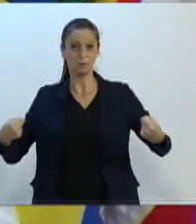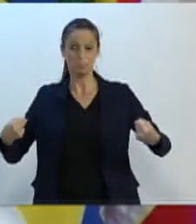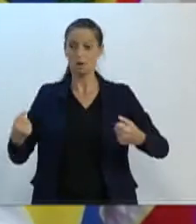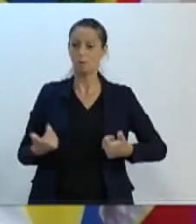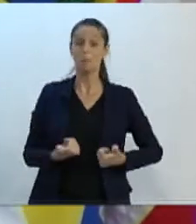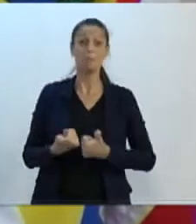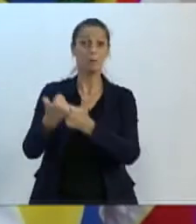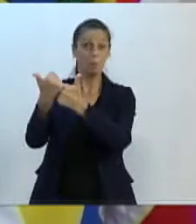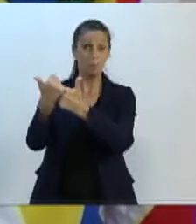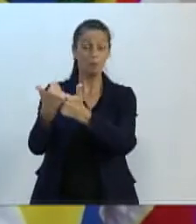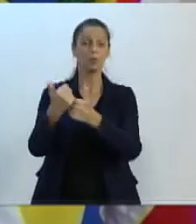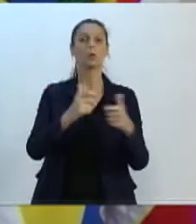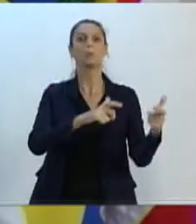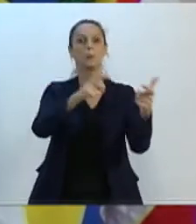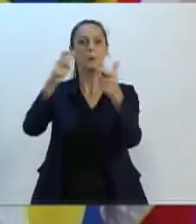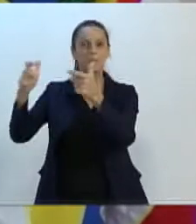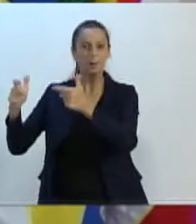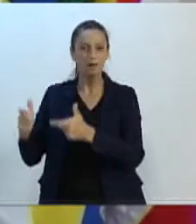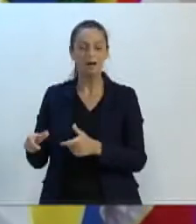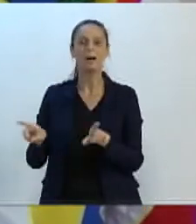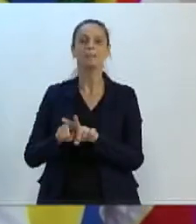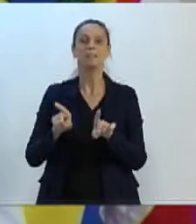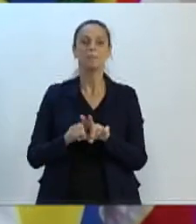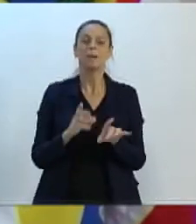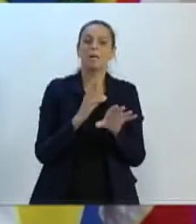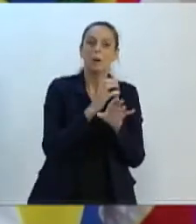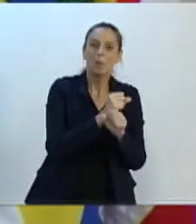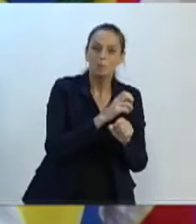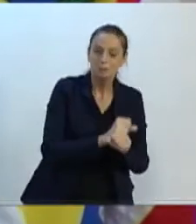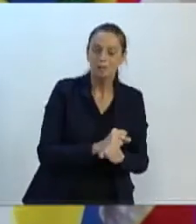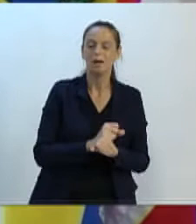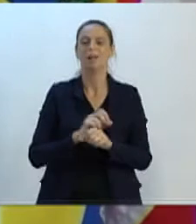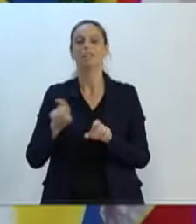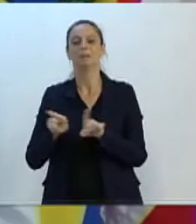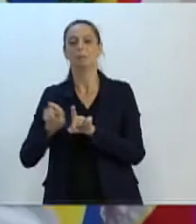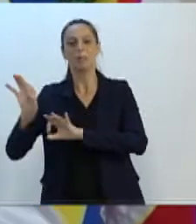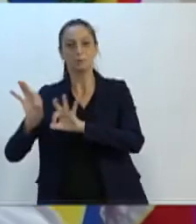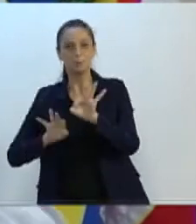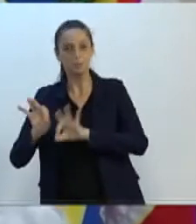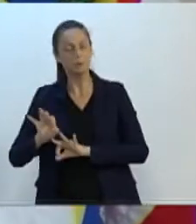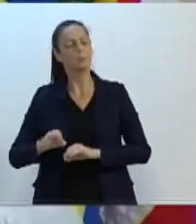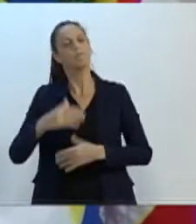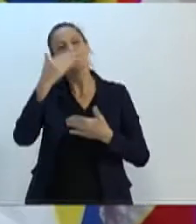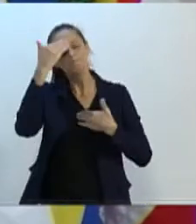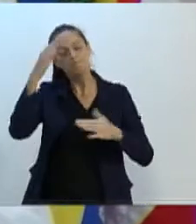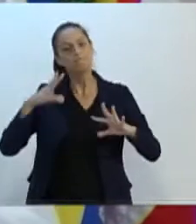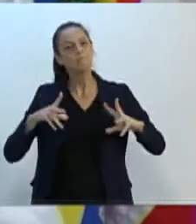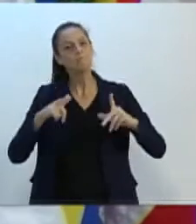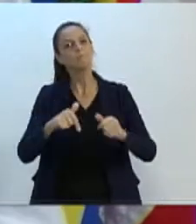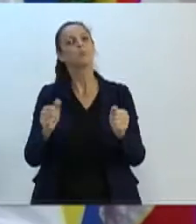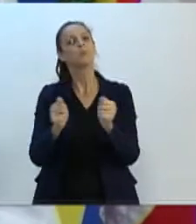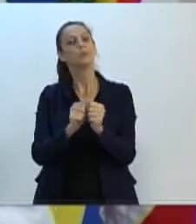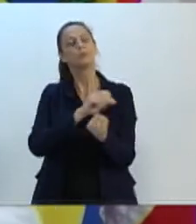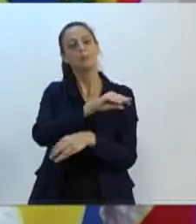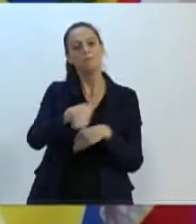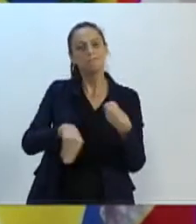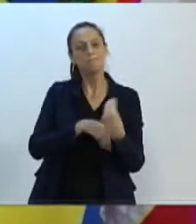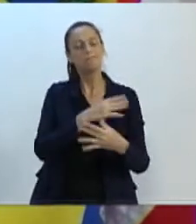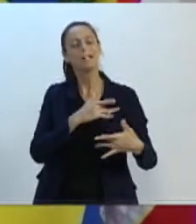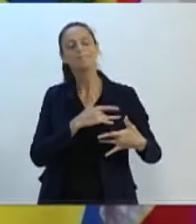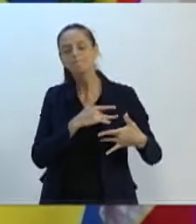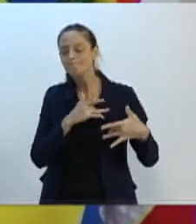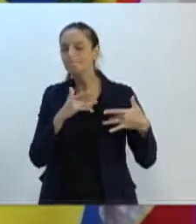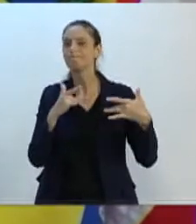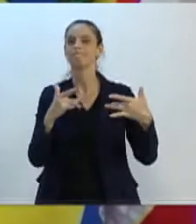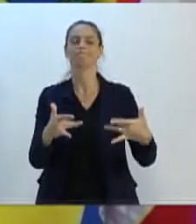aos pontos da contagem e organização. Obrigado a todos que se uniram nesta grande corrente de solidariedade.